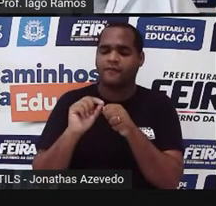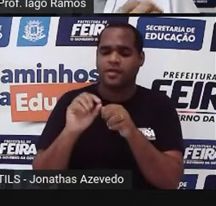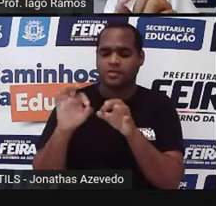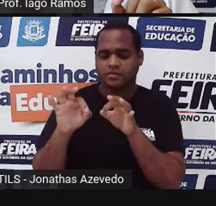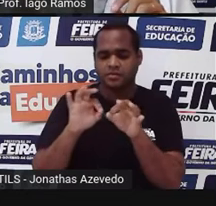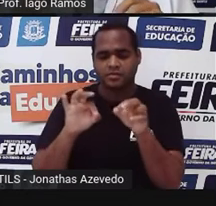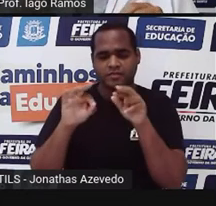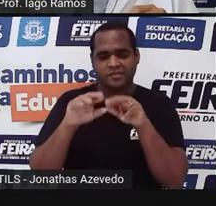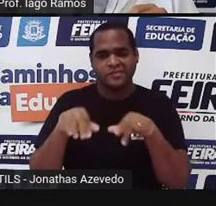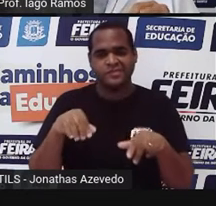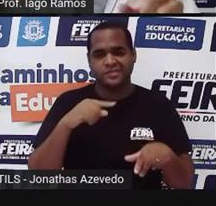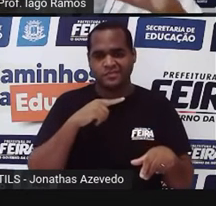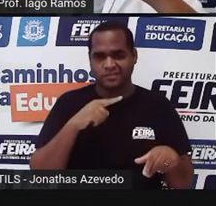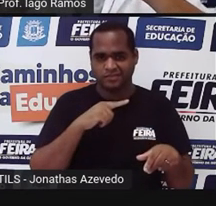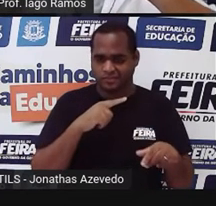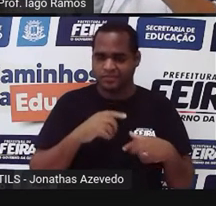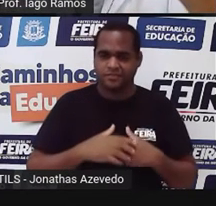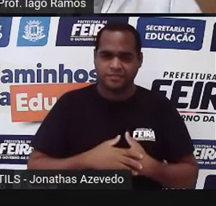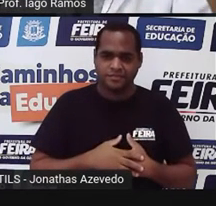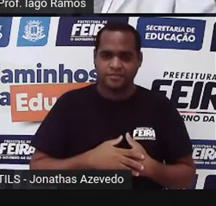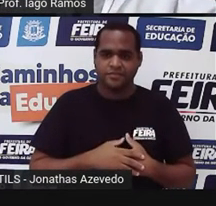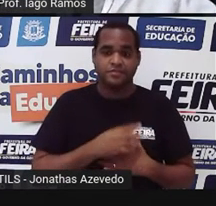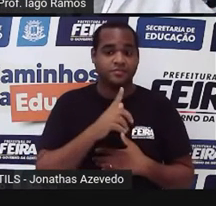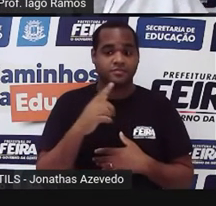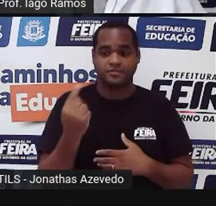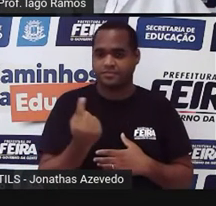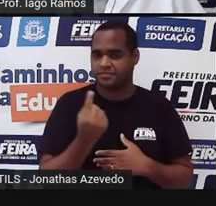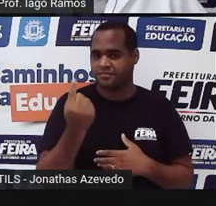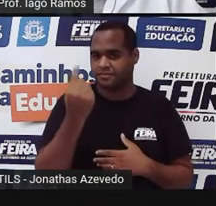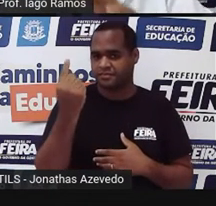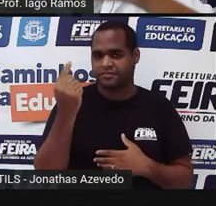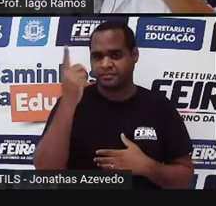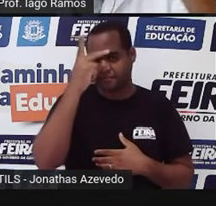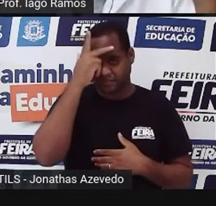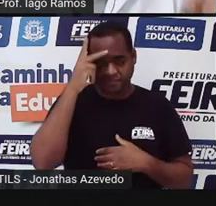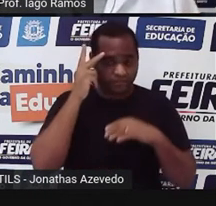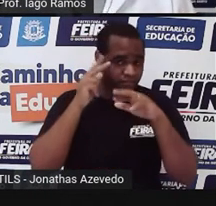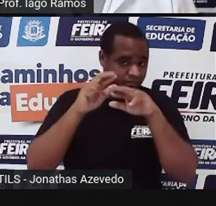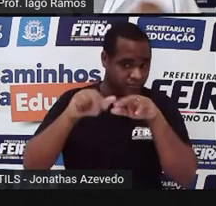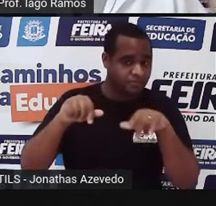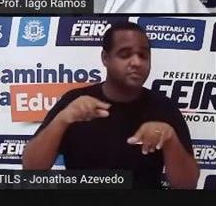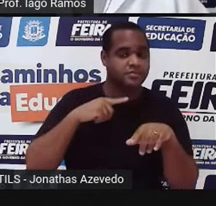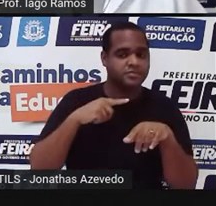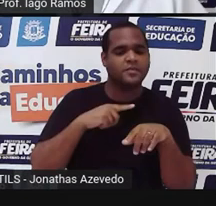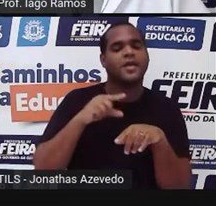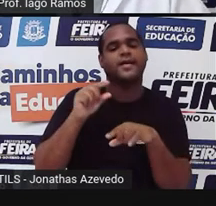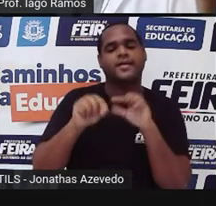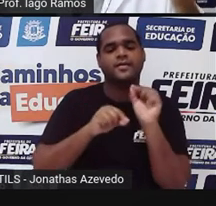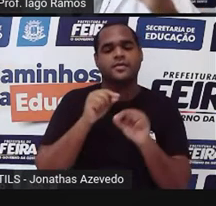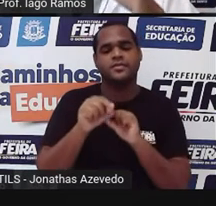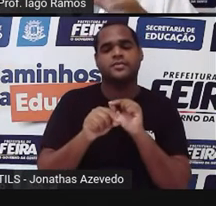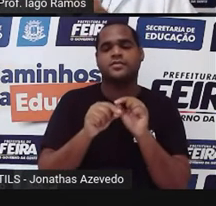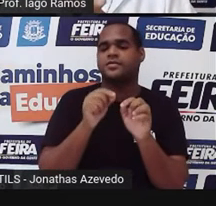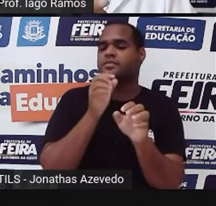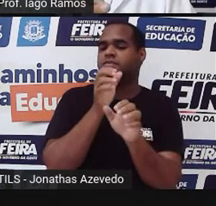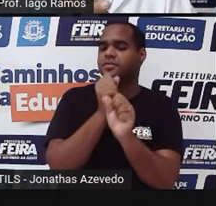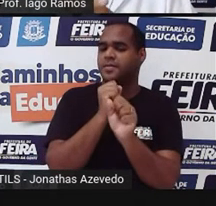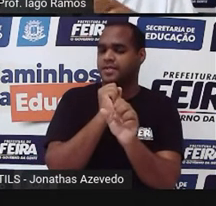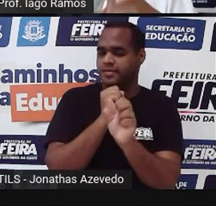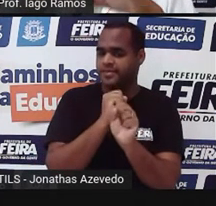alturas? Pega as alturas de todos os jogadores que tem no time. Faz uma soma.